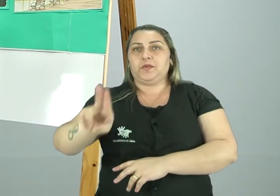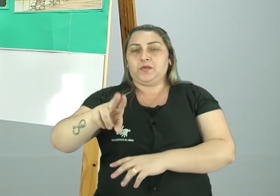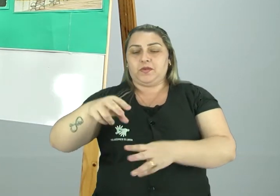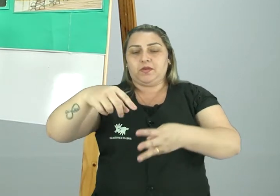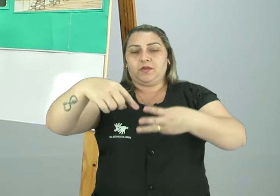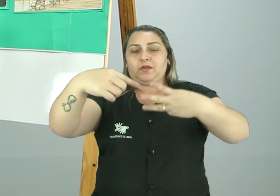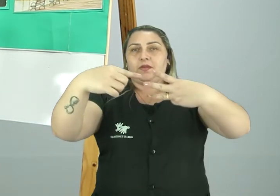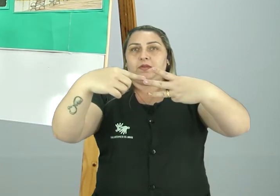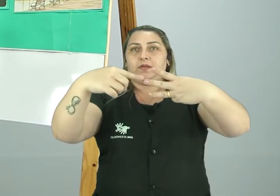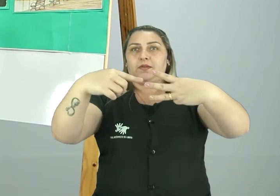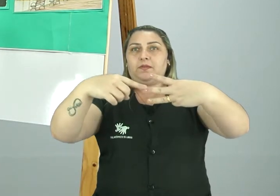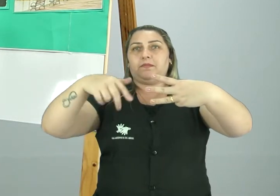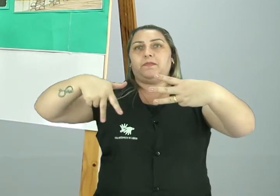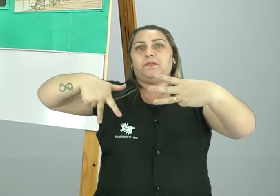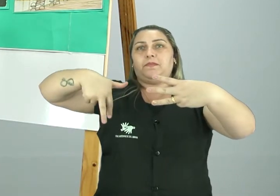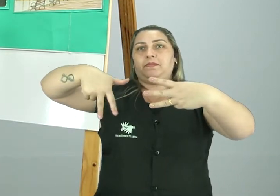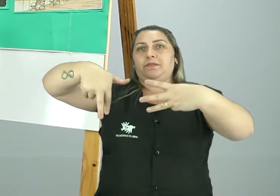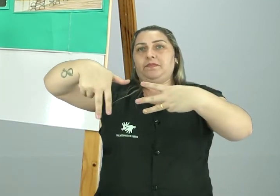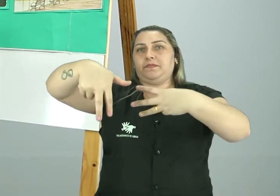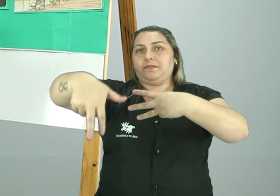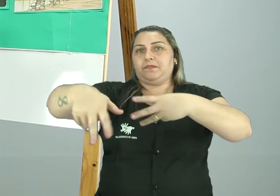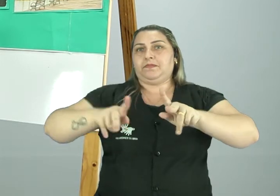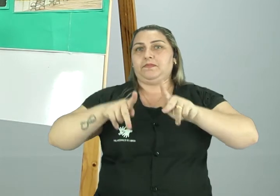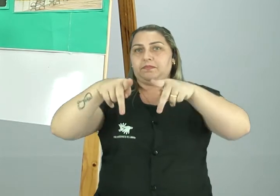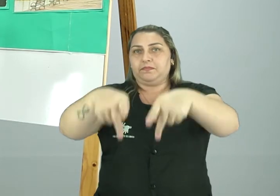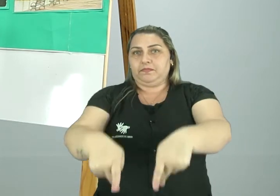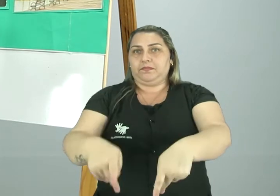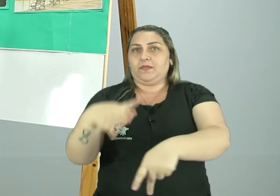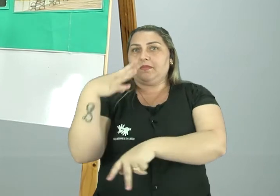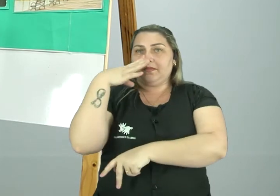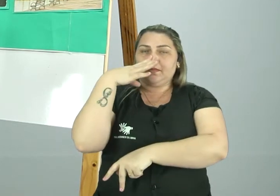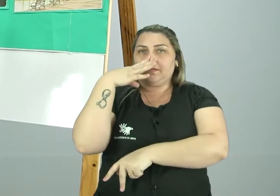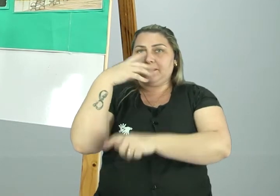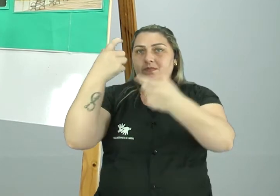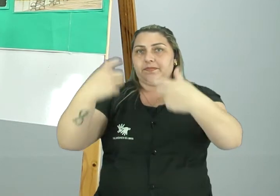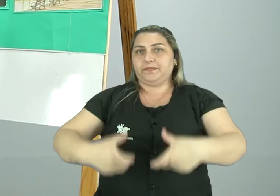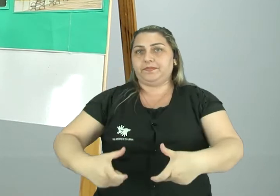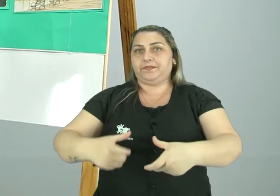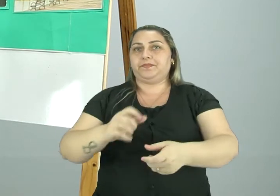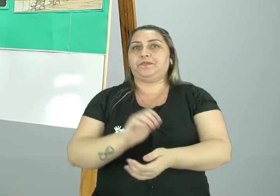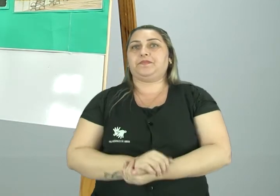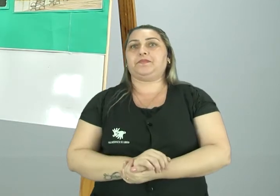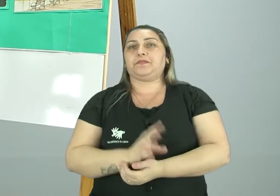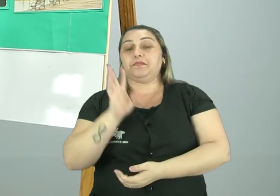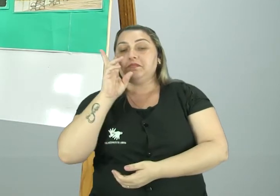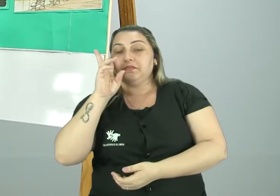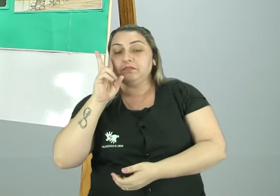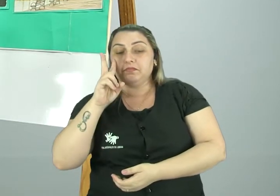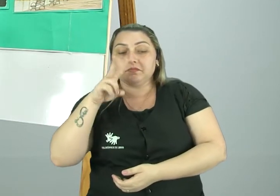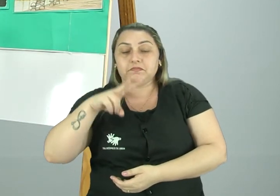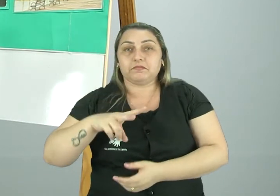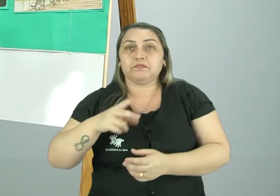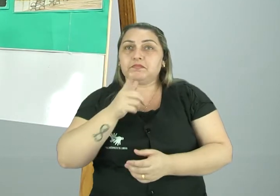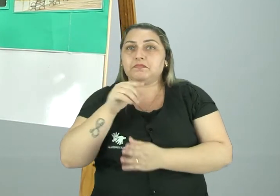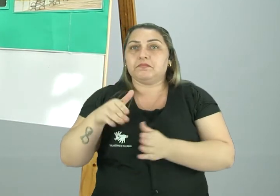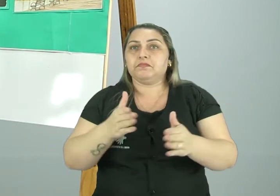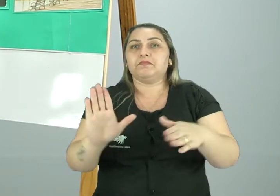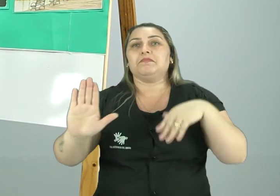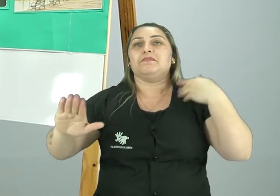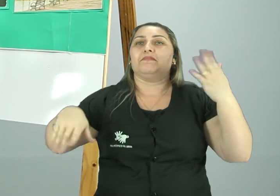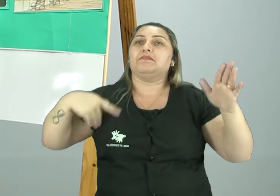meio para apreciar o local. Olhar o rio, fazer seus